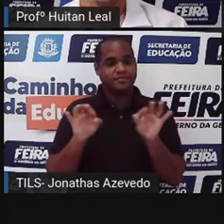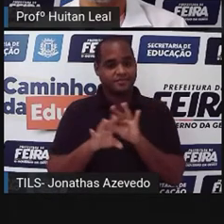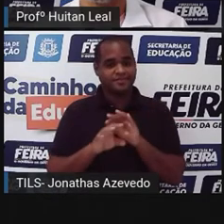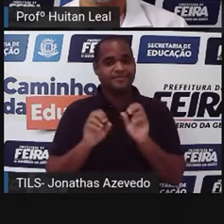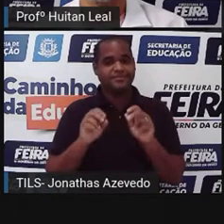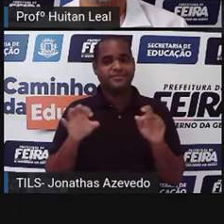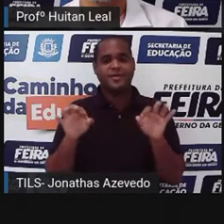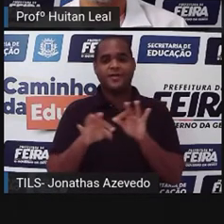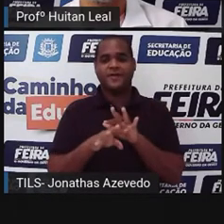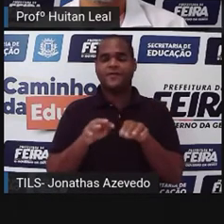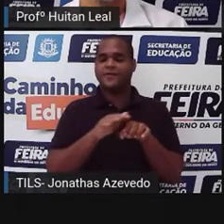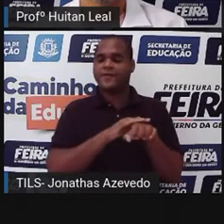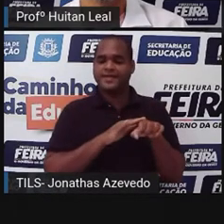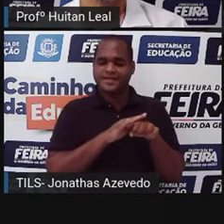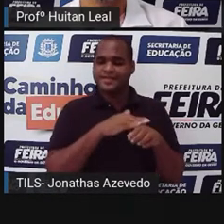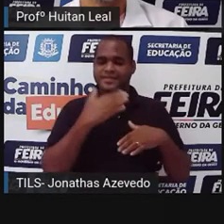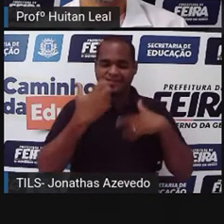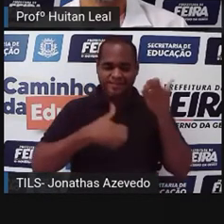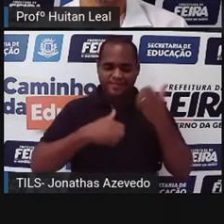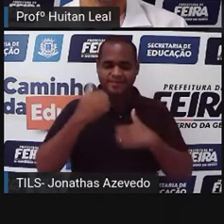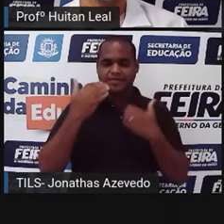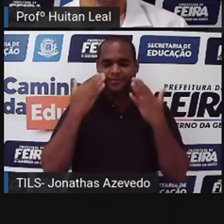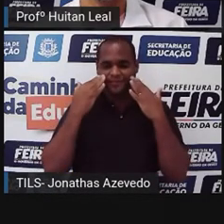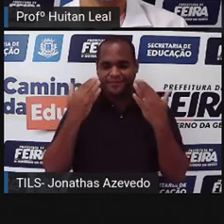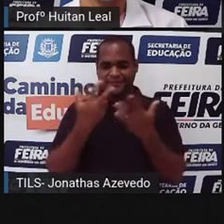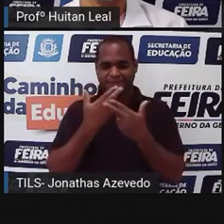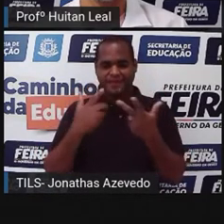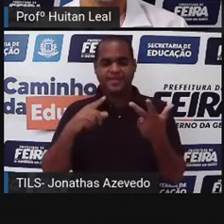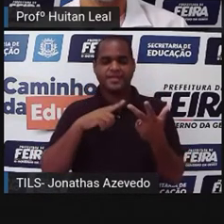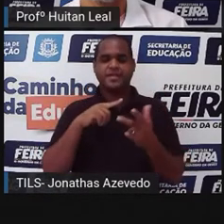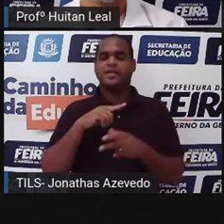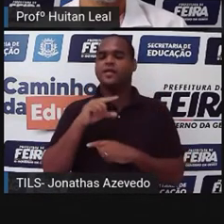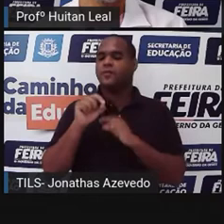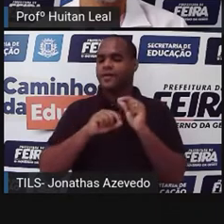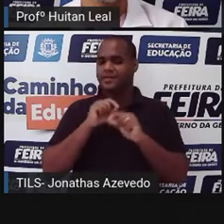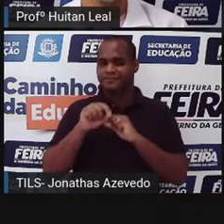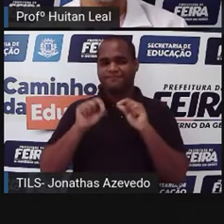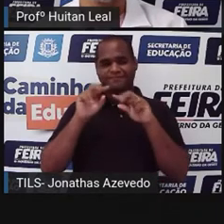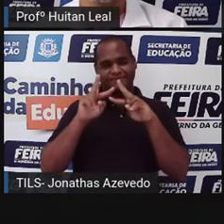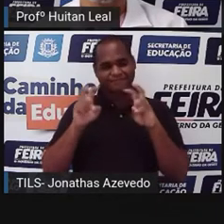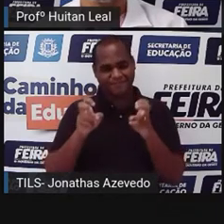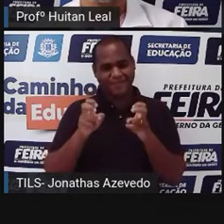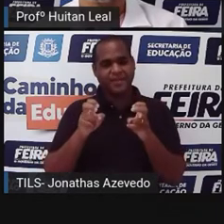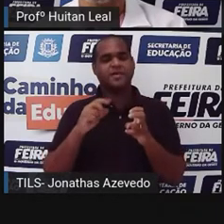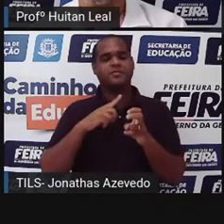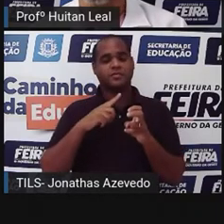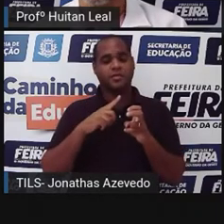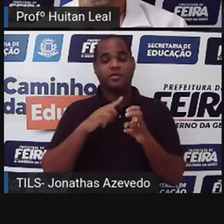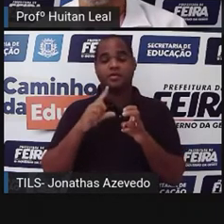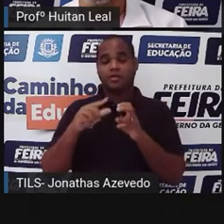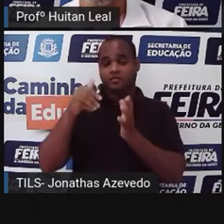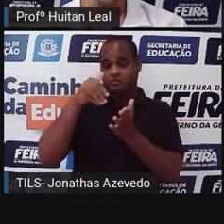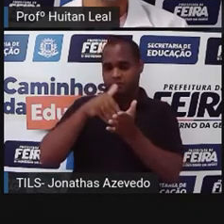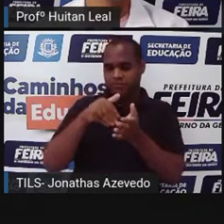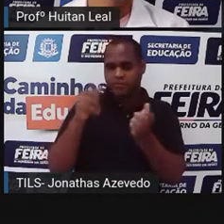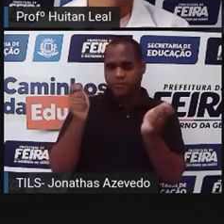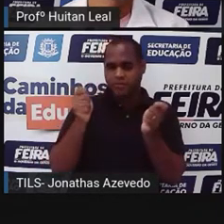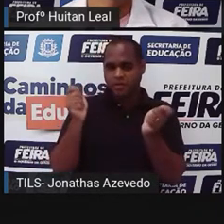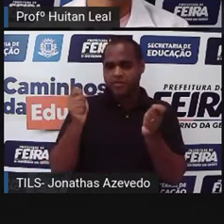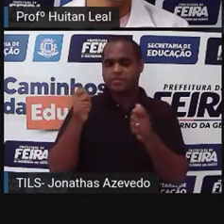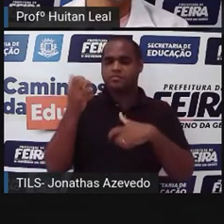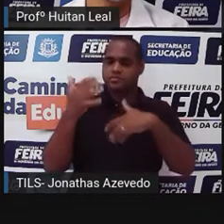encerramento da narrativa, em que se apresenta uma solução para o enredo. Então, como eu disse, essa solução pode ser tão